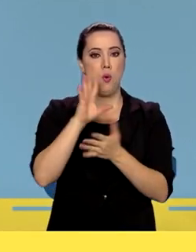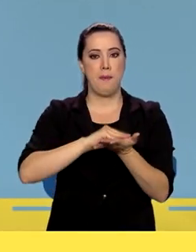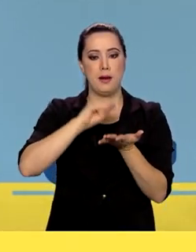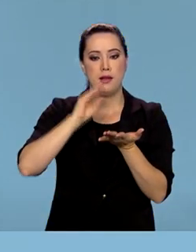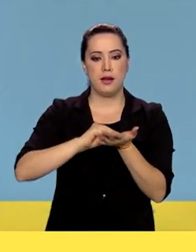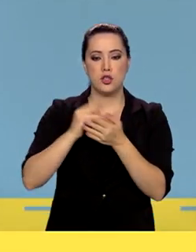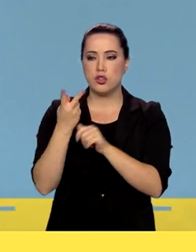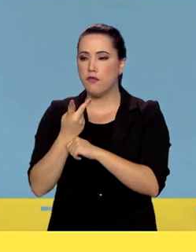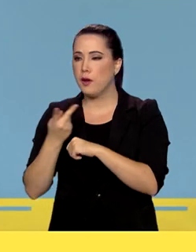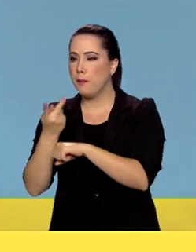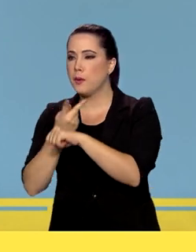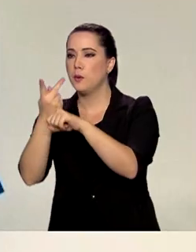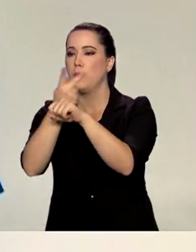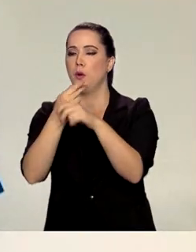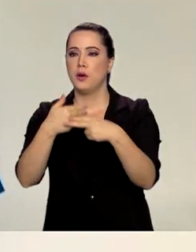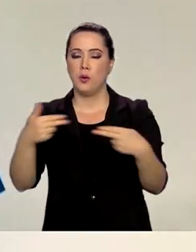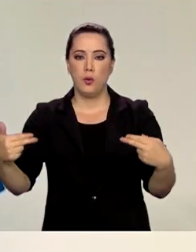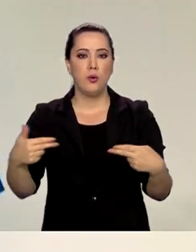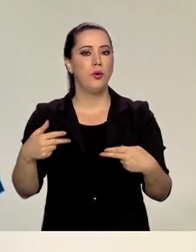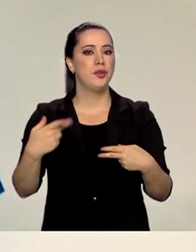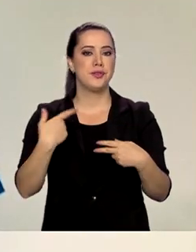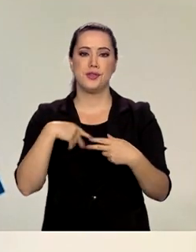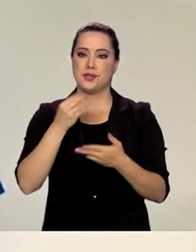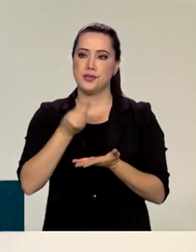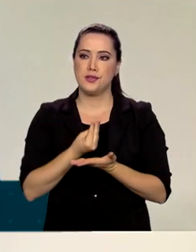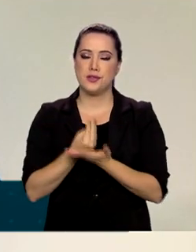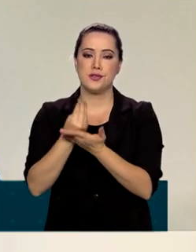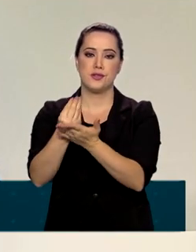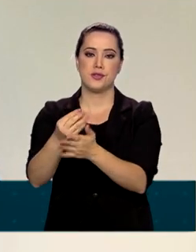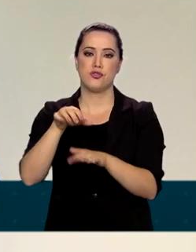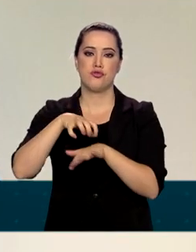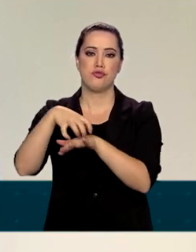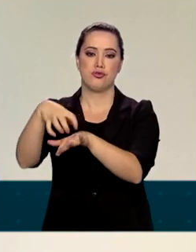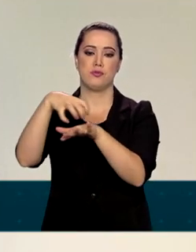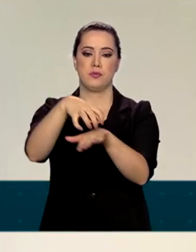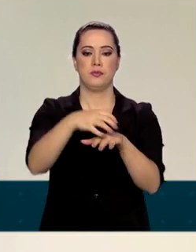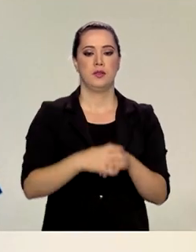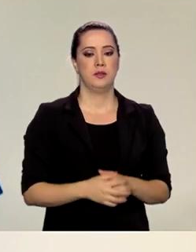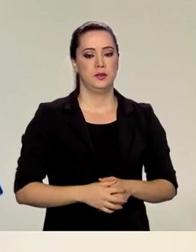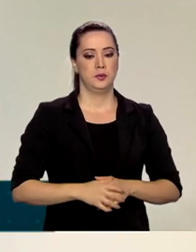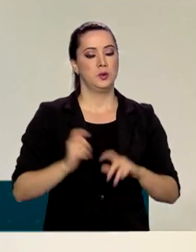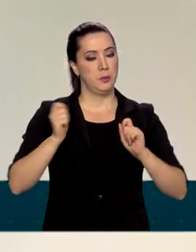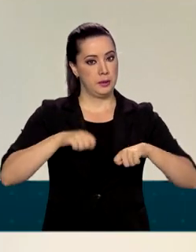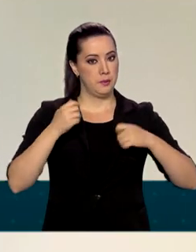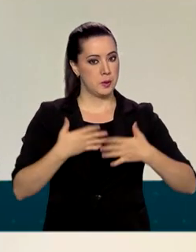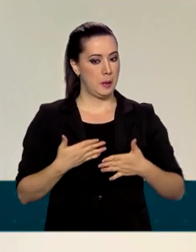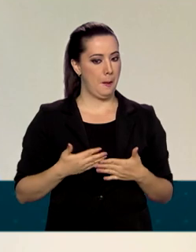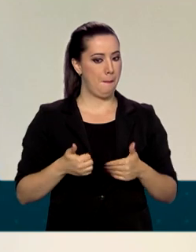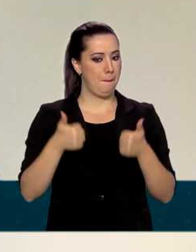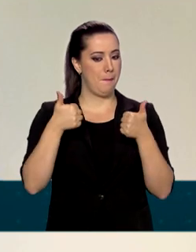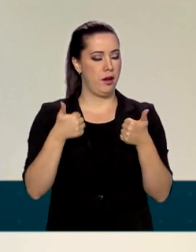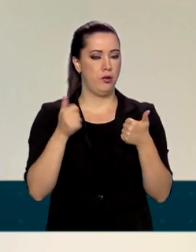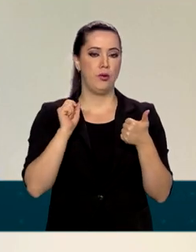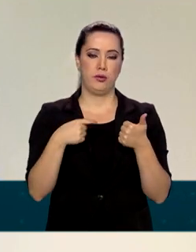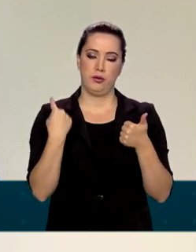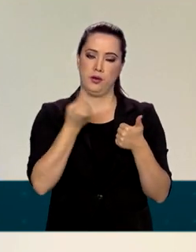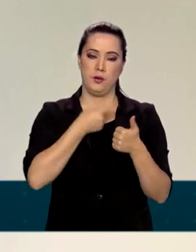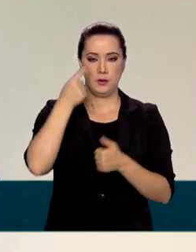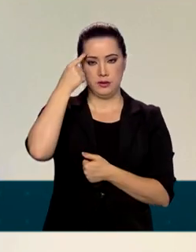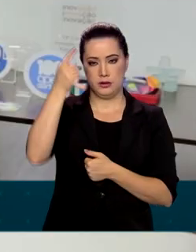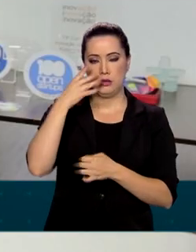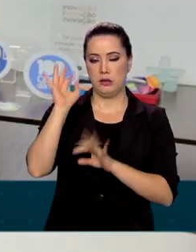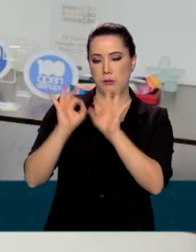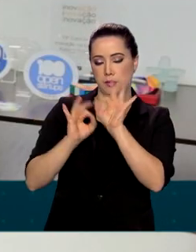que rastreia encomendas. Pudemos aprimorar a nossa ideia e, principalmente, ajustar o nosso modelo de